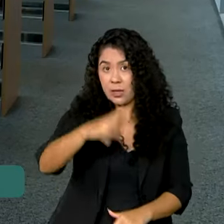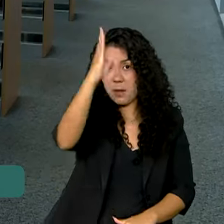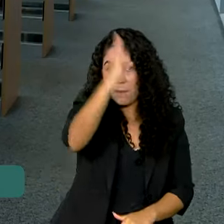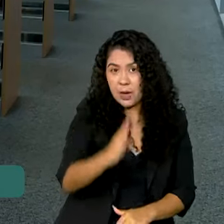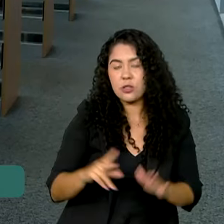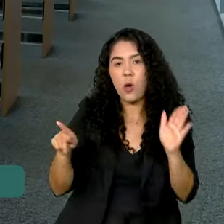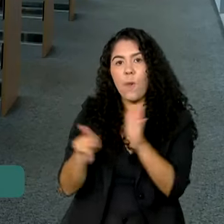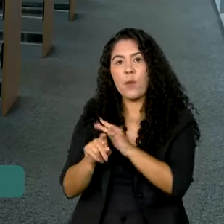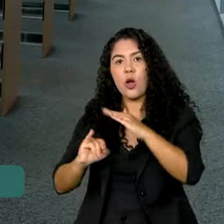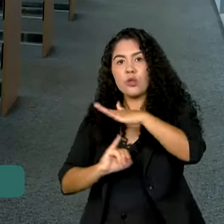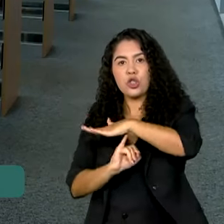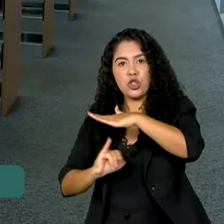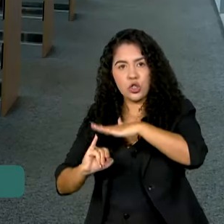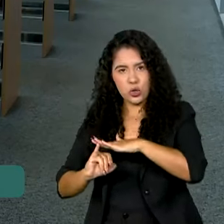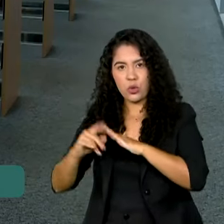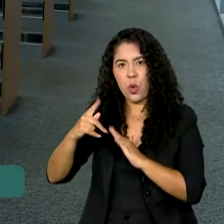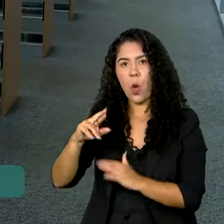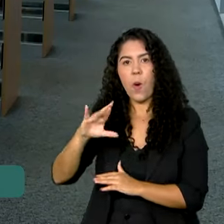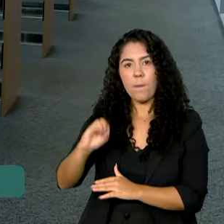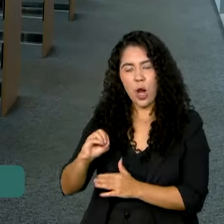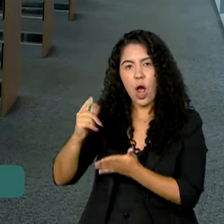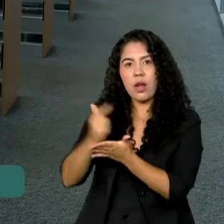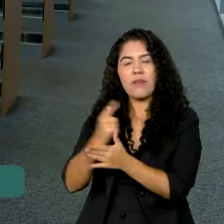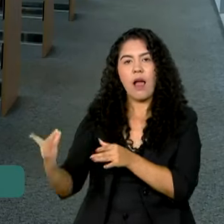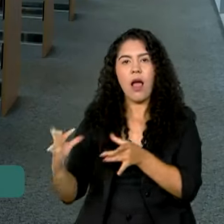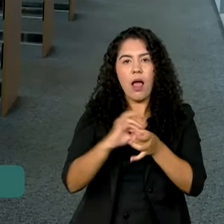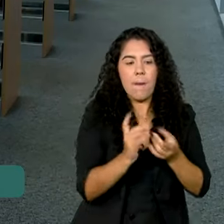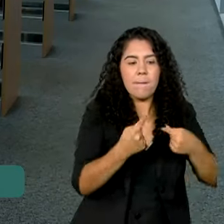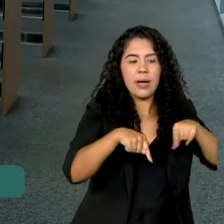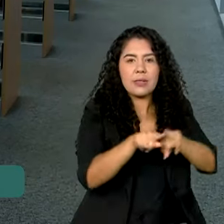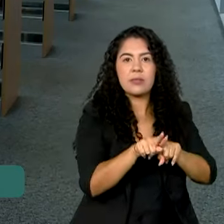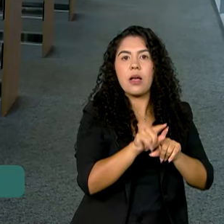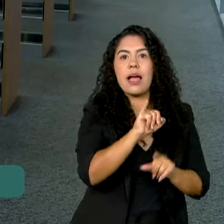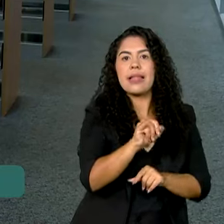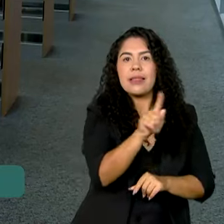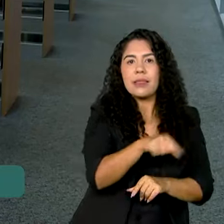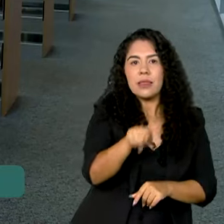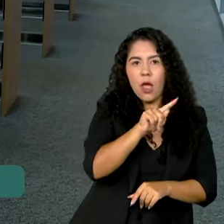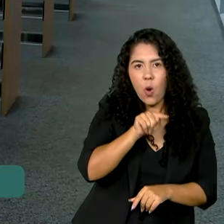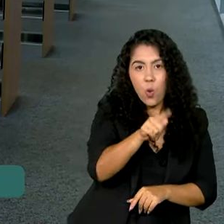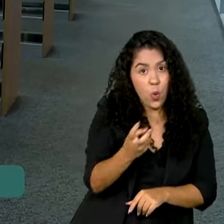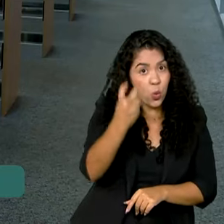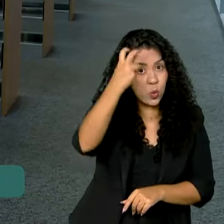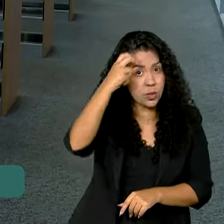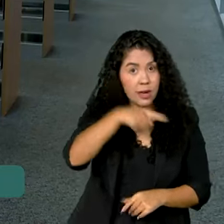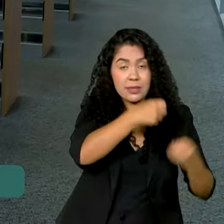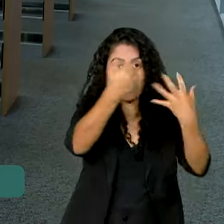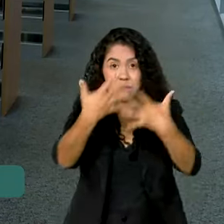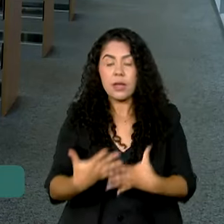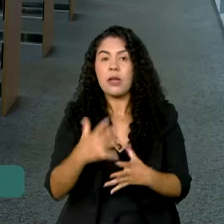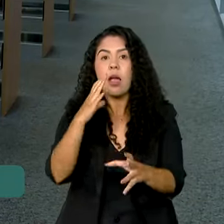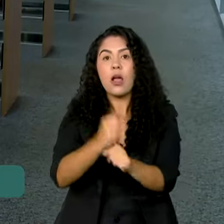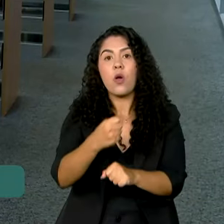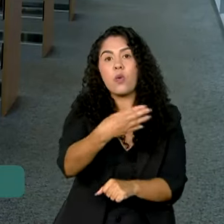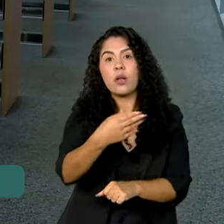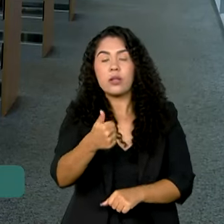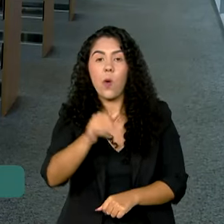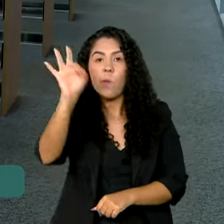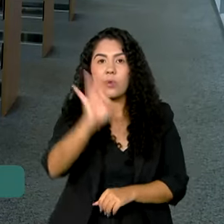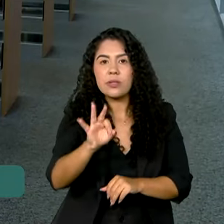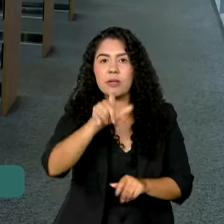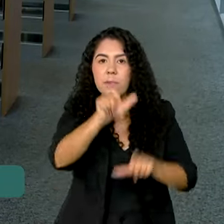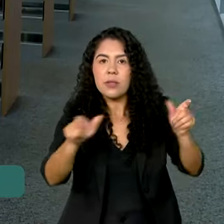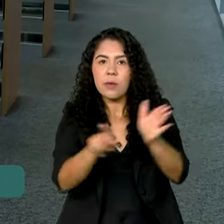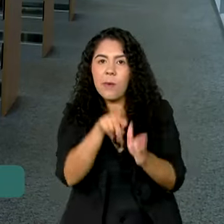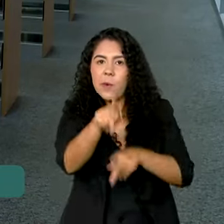Instituto Pró-Livro, em parceria com o Itaú Cultural, 48% dos brasileiros com mais de 5 anos de idade